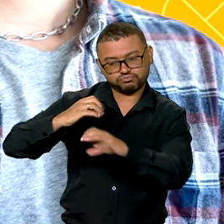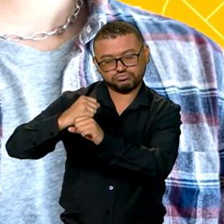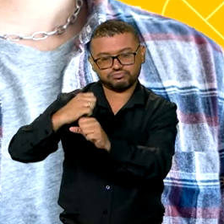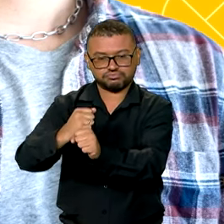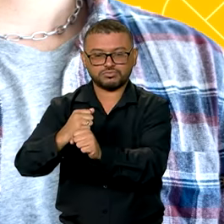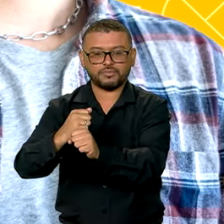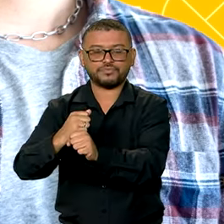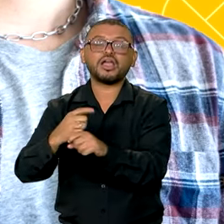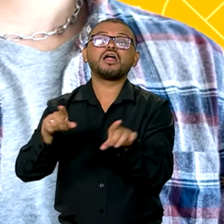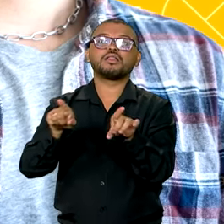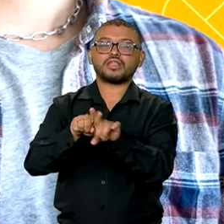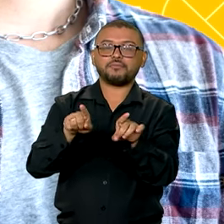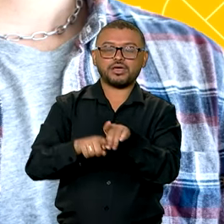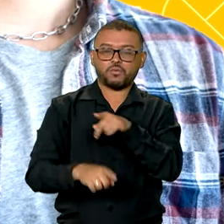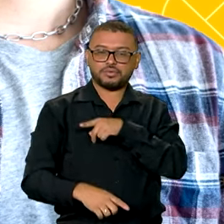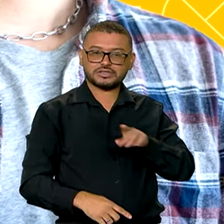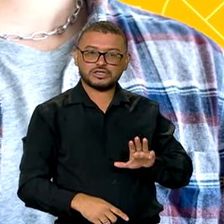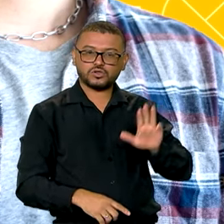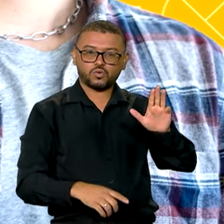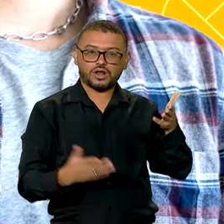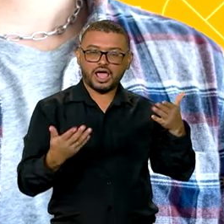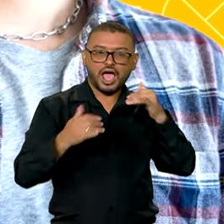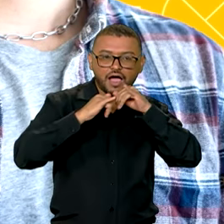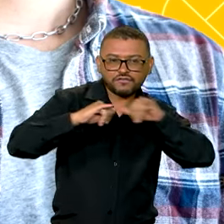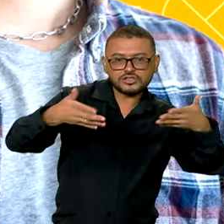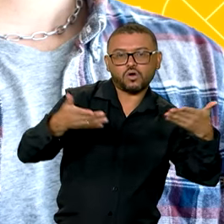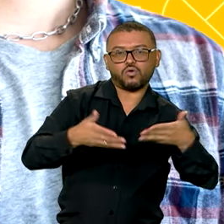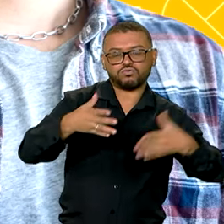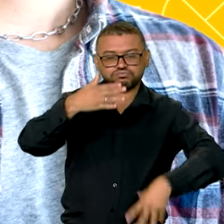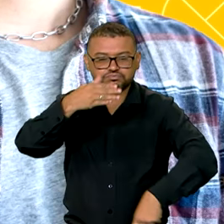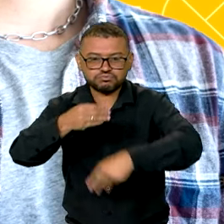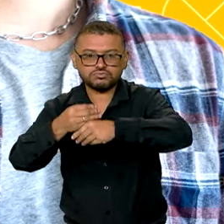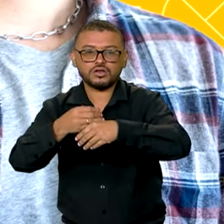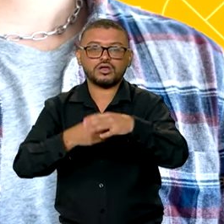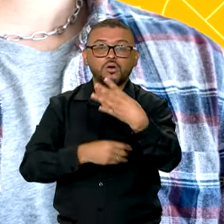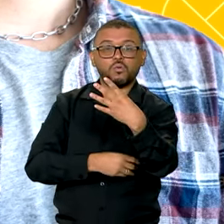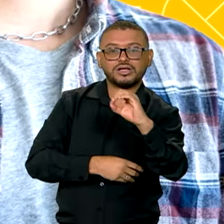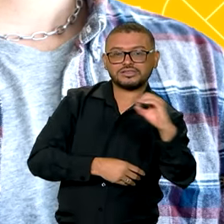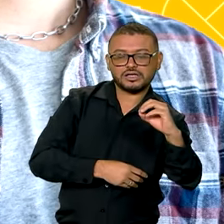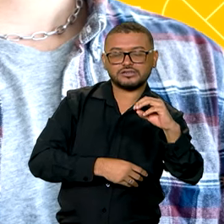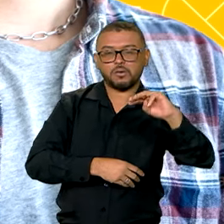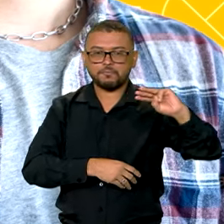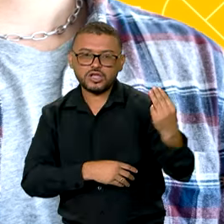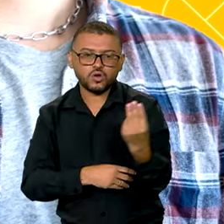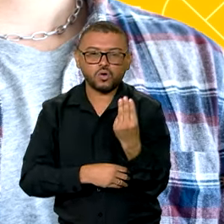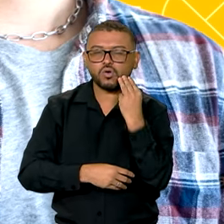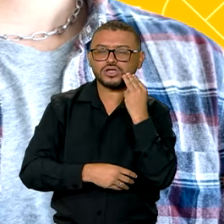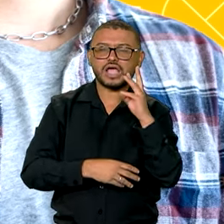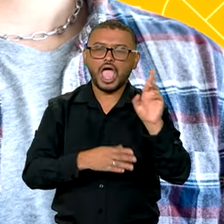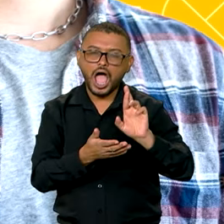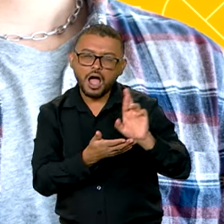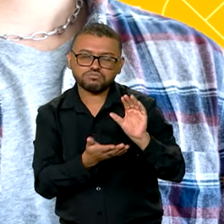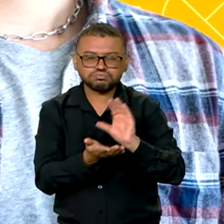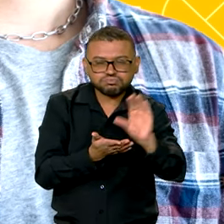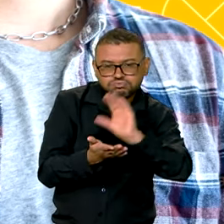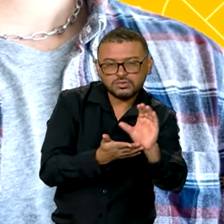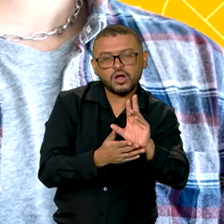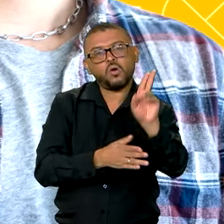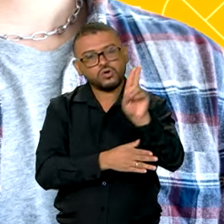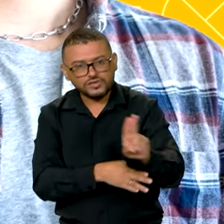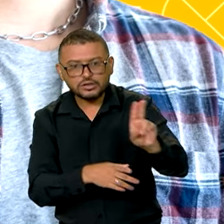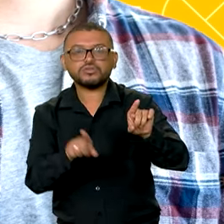E o presidente anuncia agora uma complementação para custeio de mais 400 milhões de reais, o custeio, tanto das